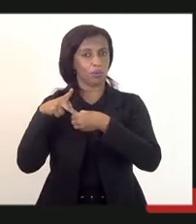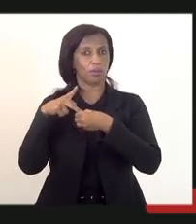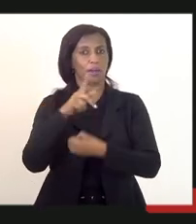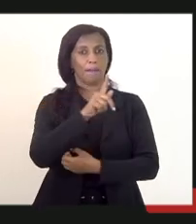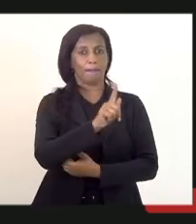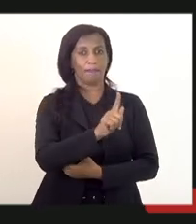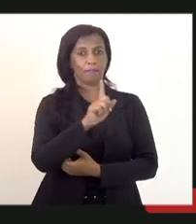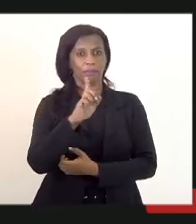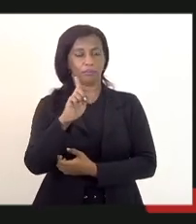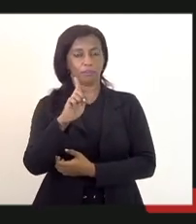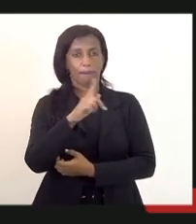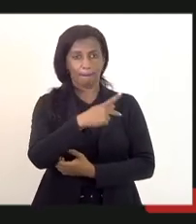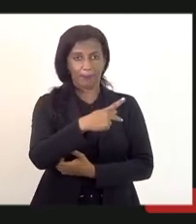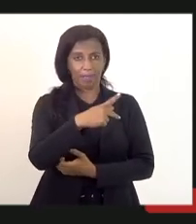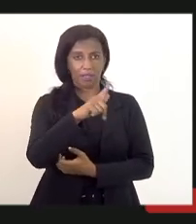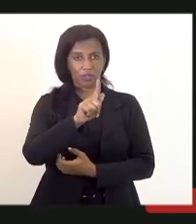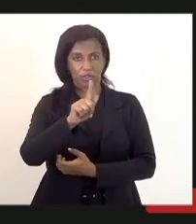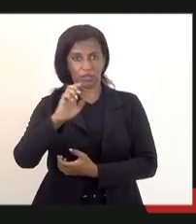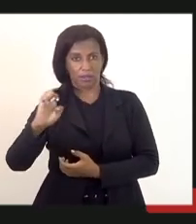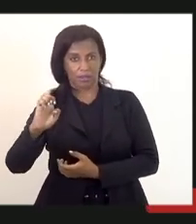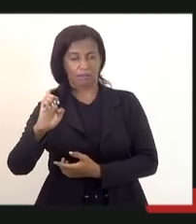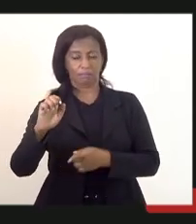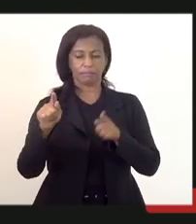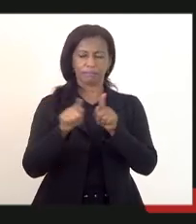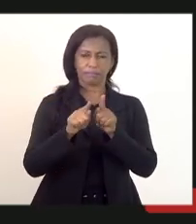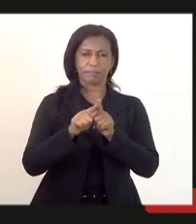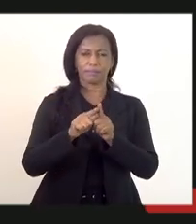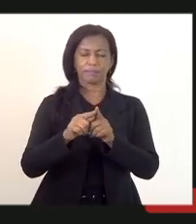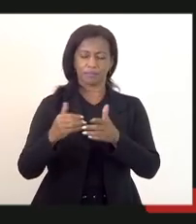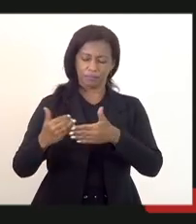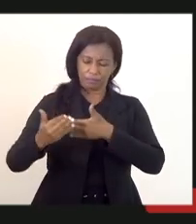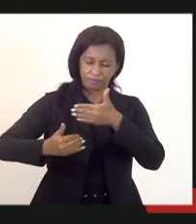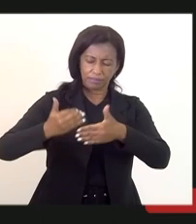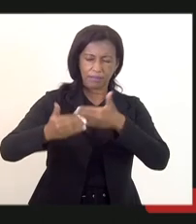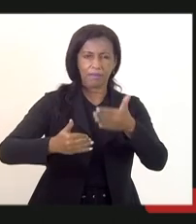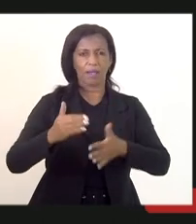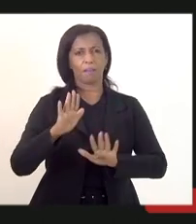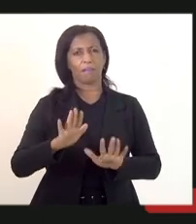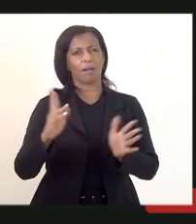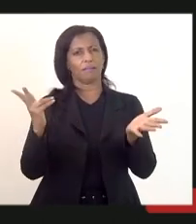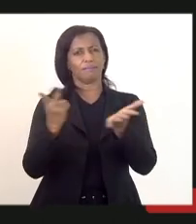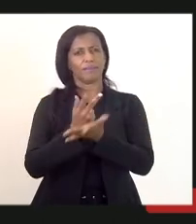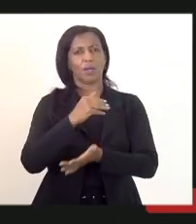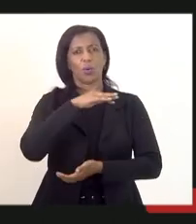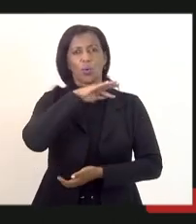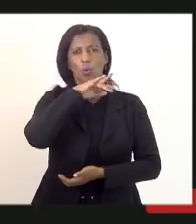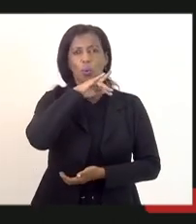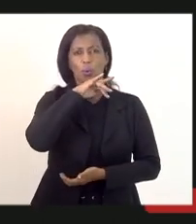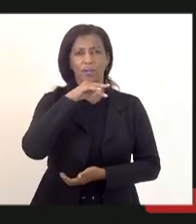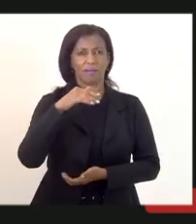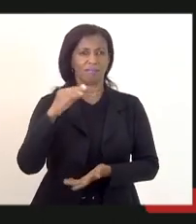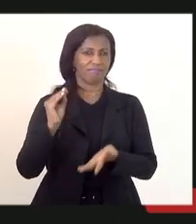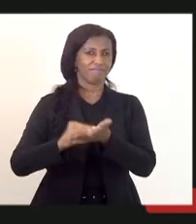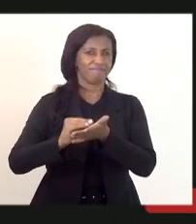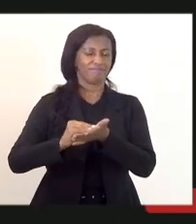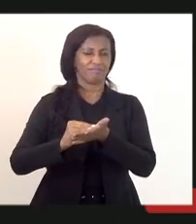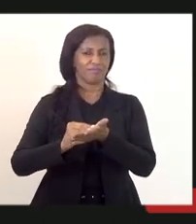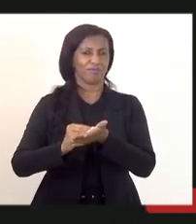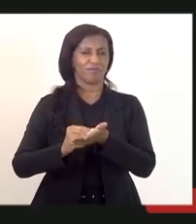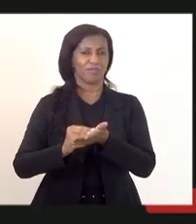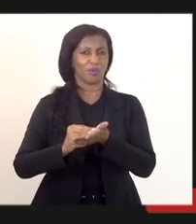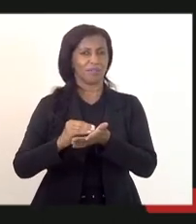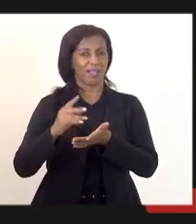estado realmente a gente vem avançando nisso mas seria muito ruim a gente avançar sem ter esse respaldo e hoje